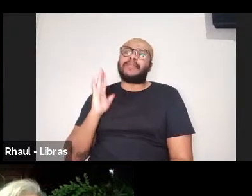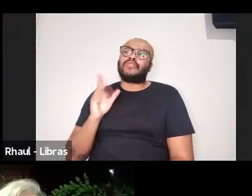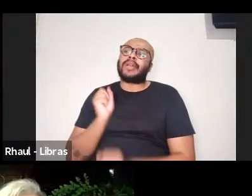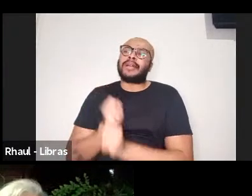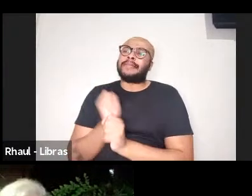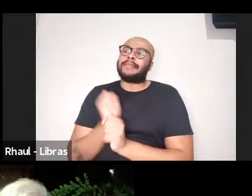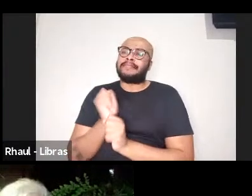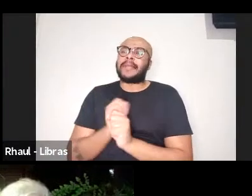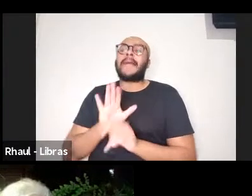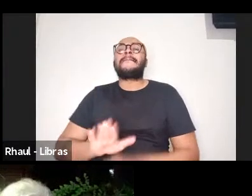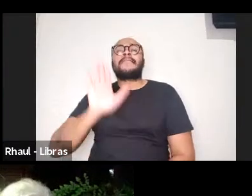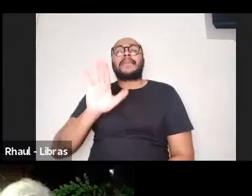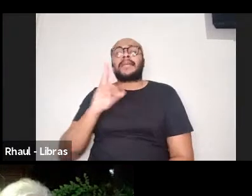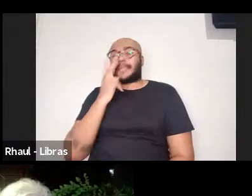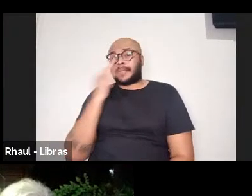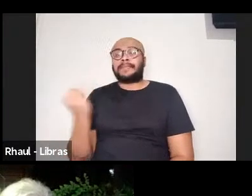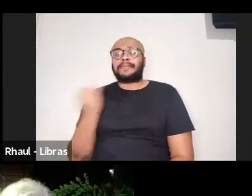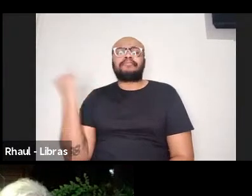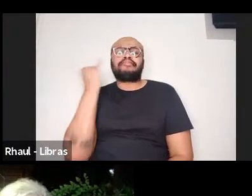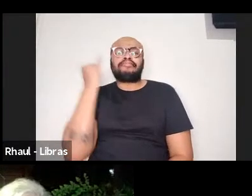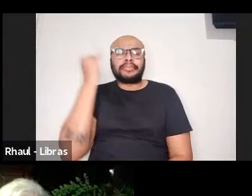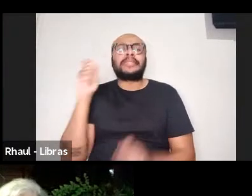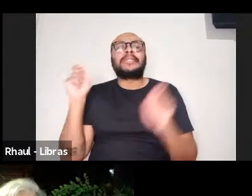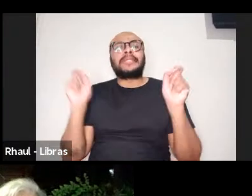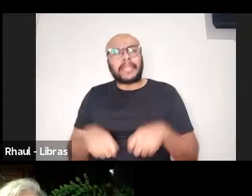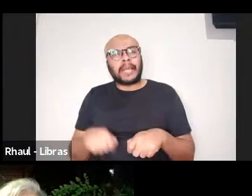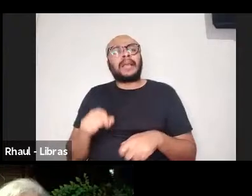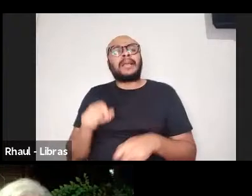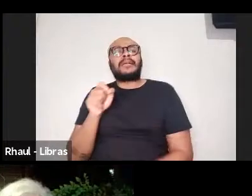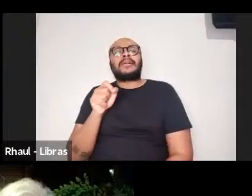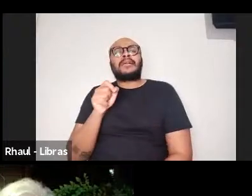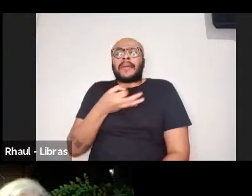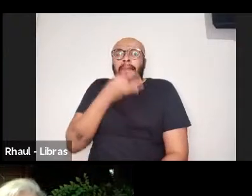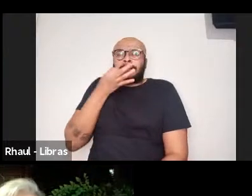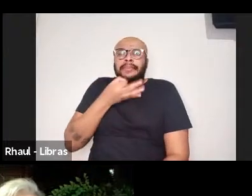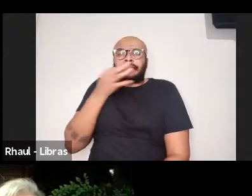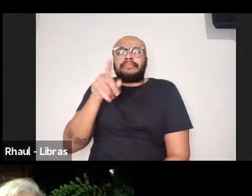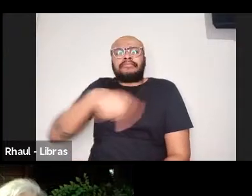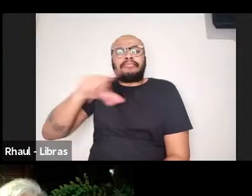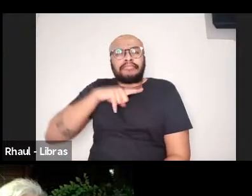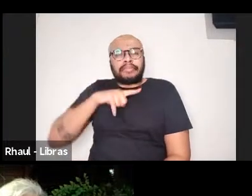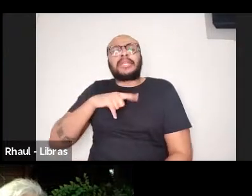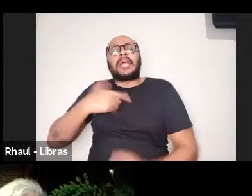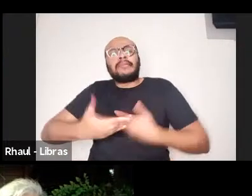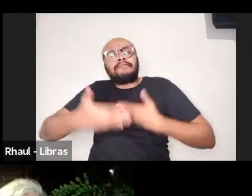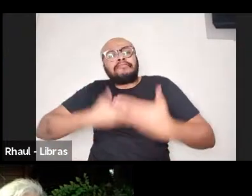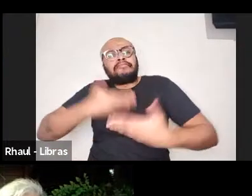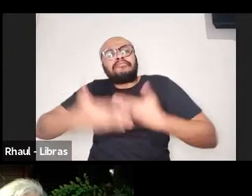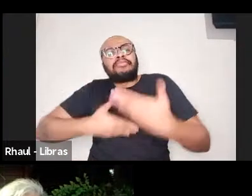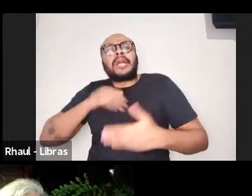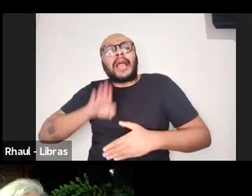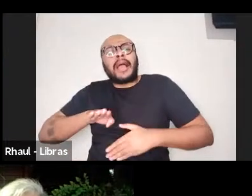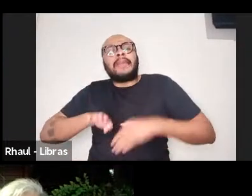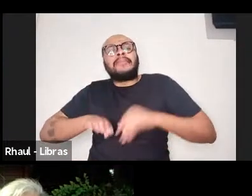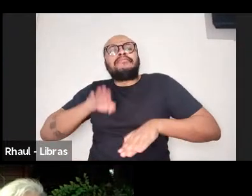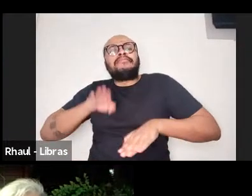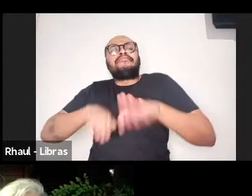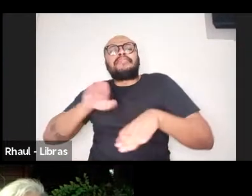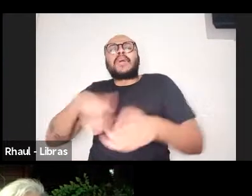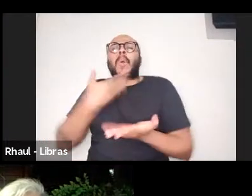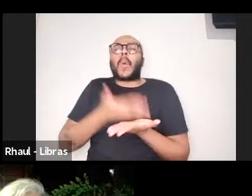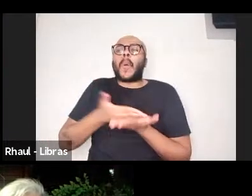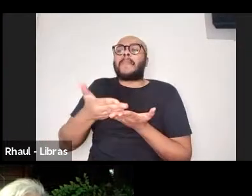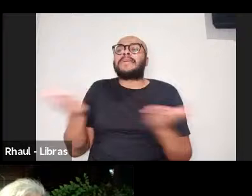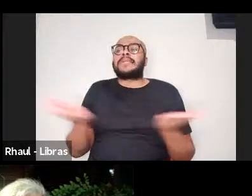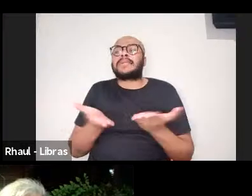pertinente a gente também ouvir os outros que estão numa caminhada mais inicial nessa